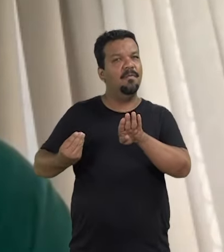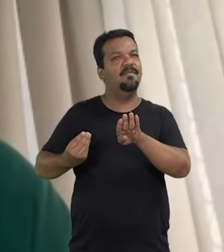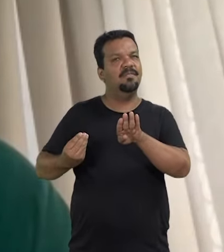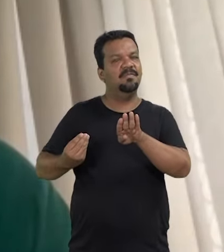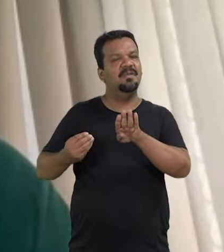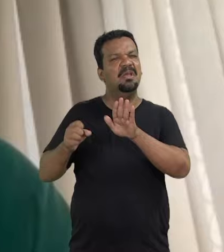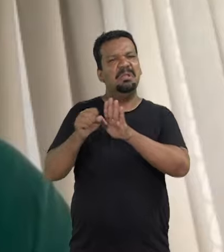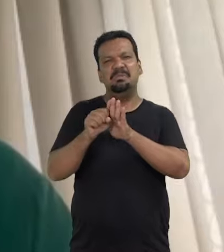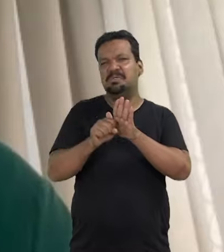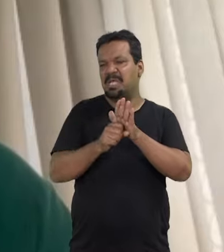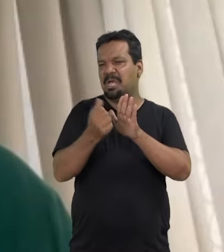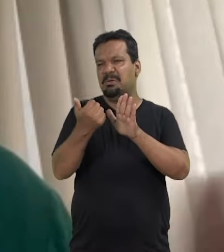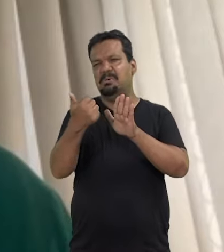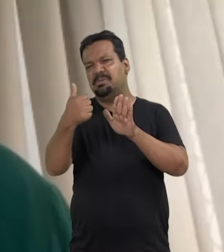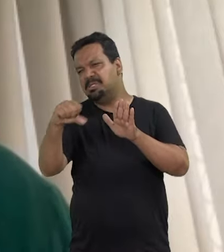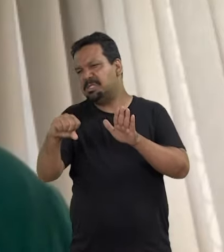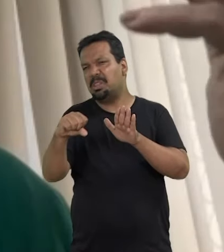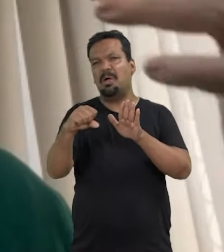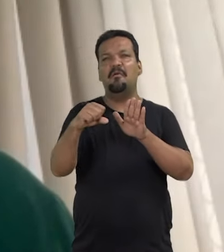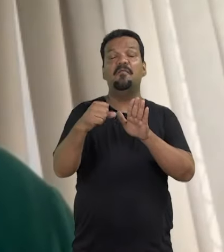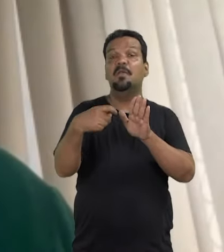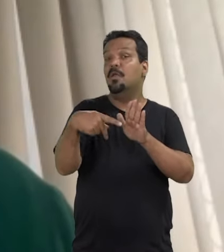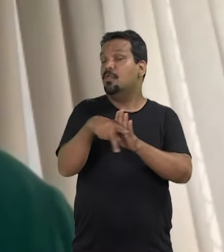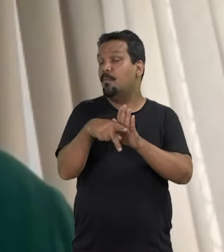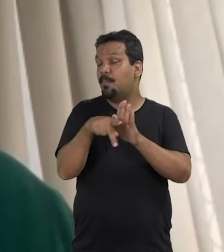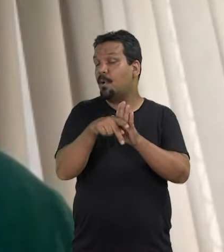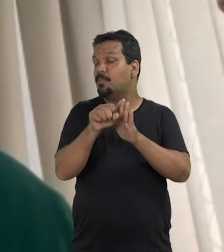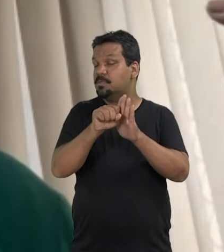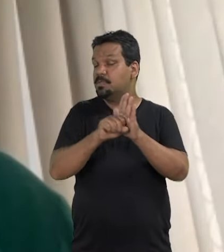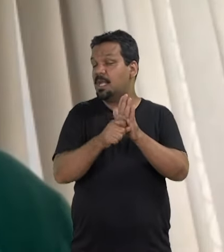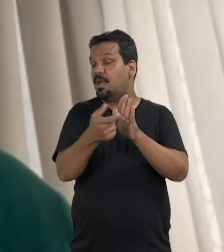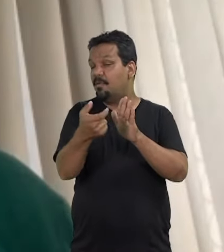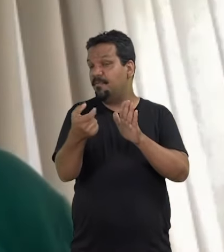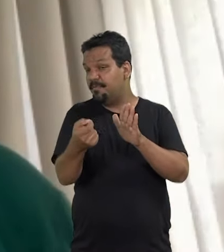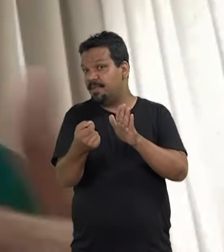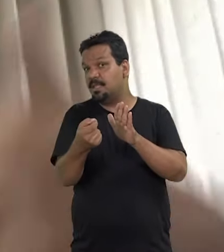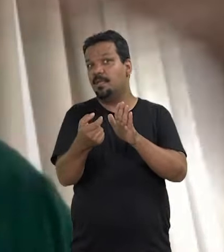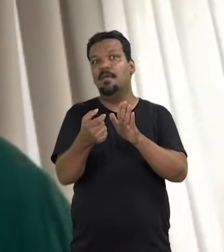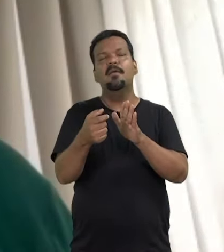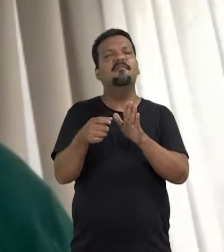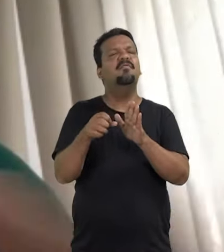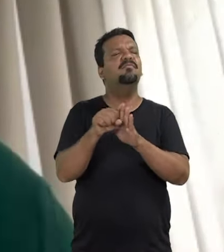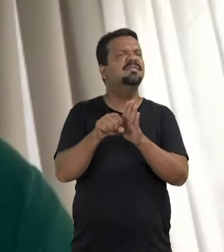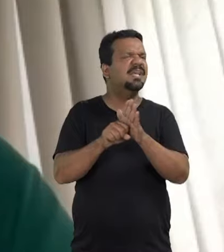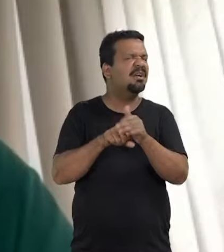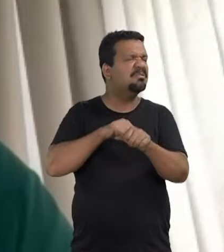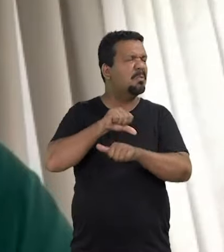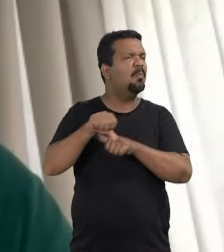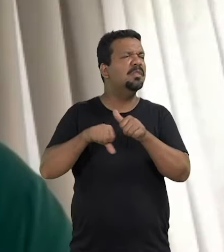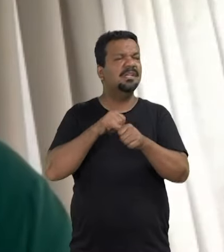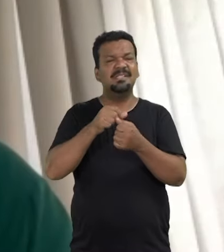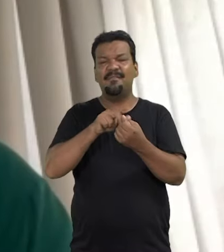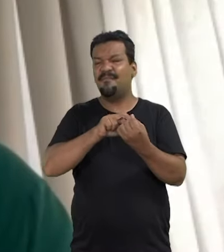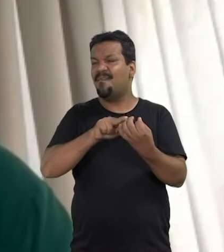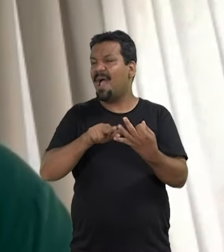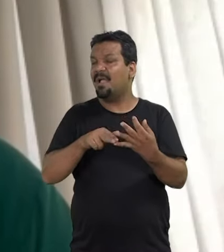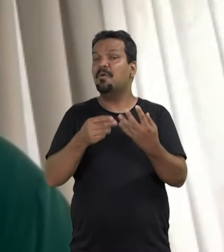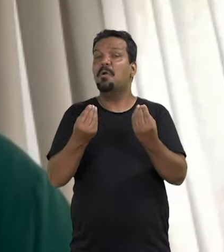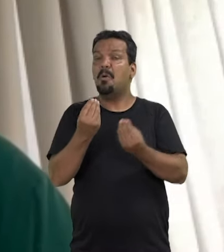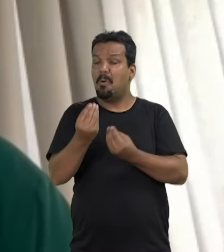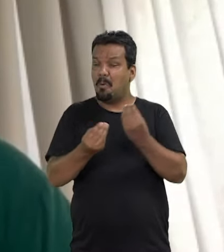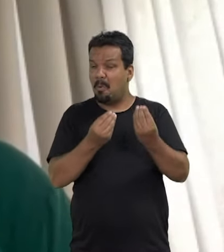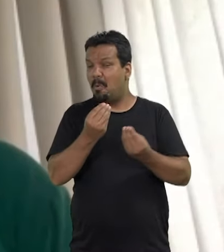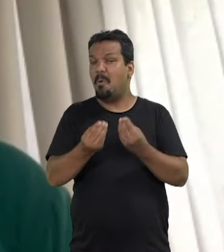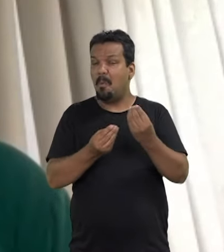que nos antecederam, no século XIX, no próprio século XX, foi um século de grandes mudanças, né?